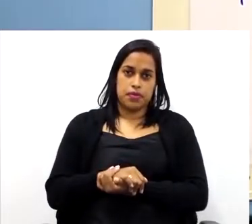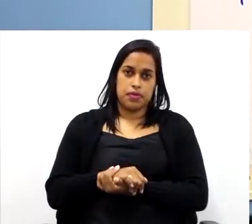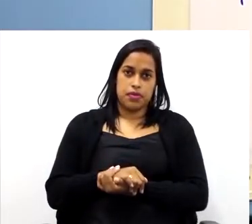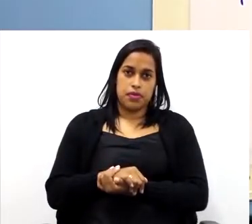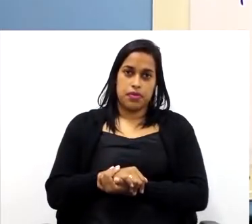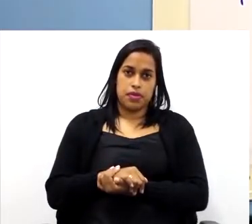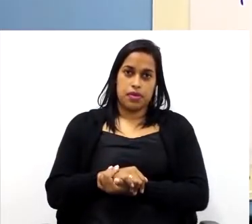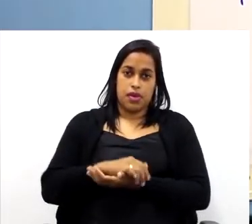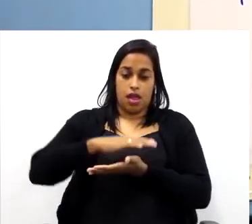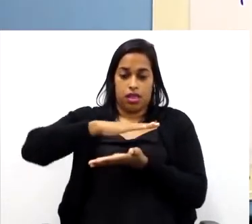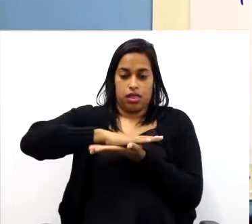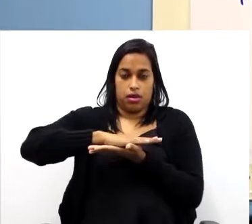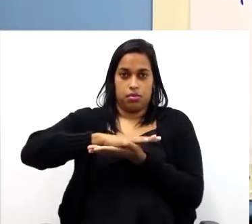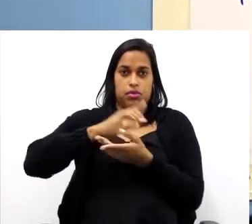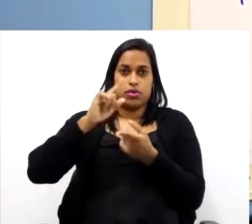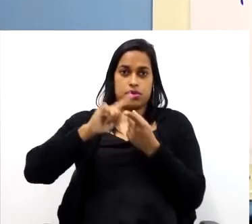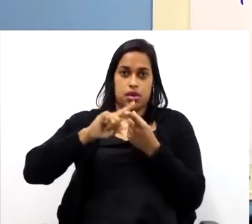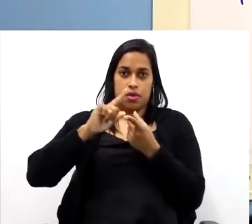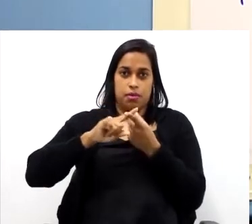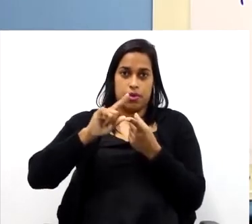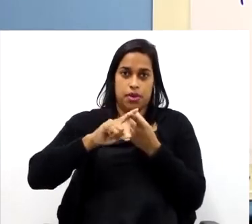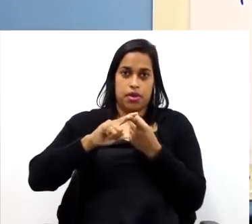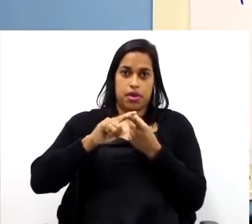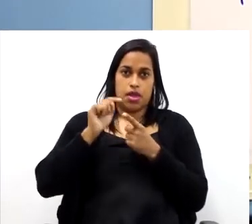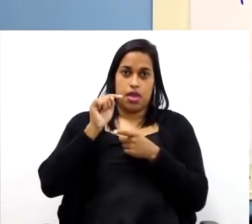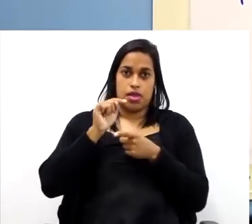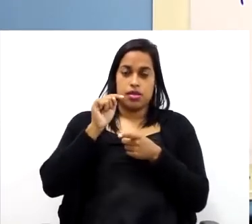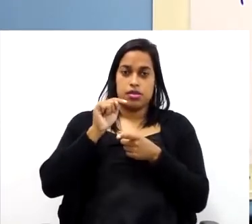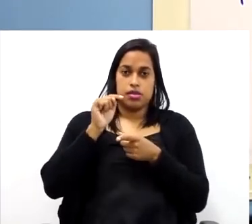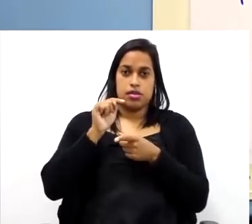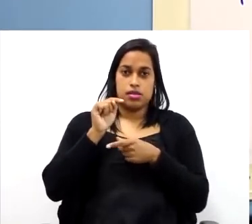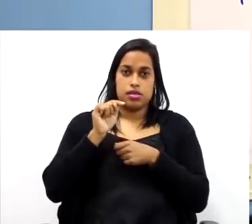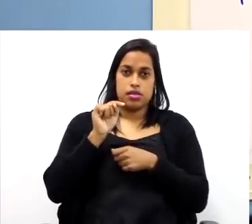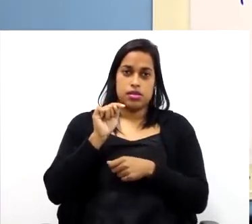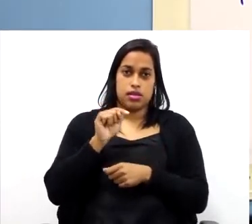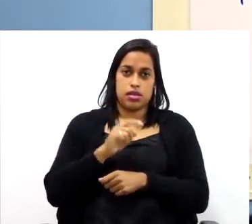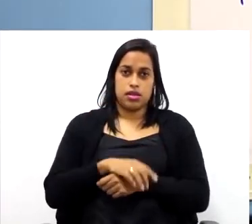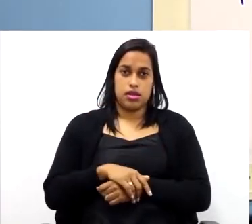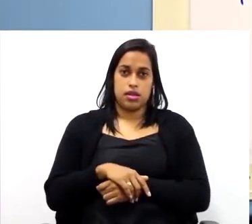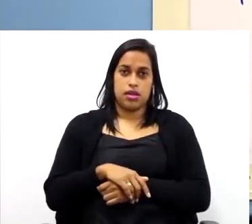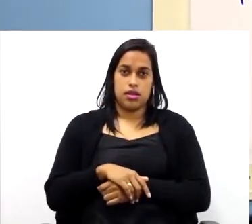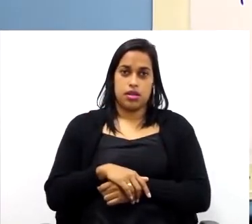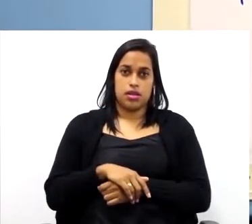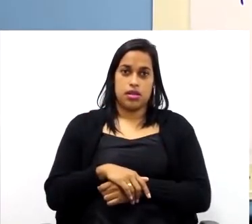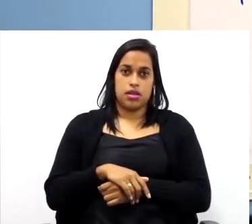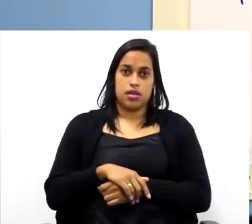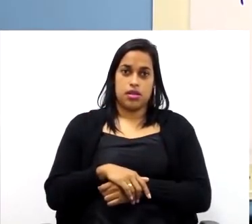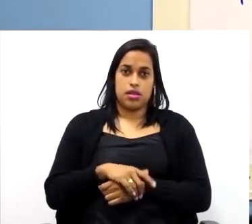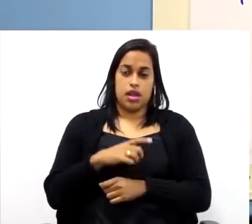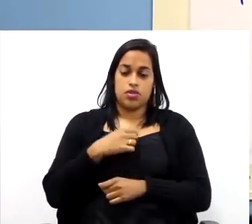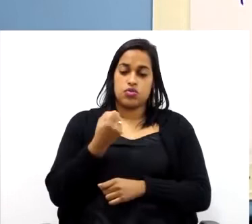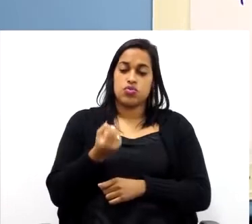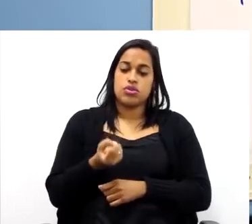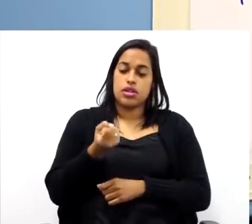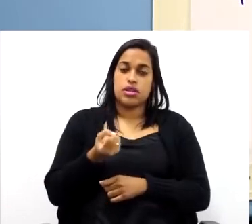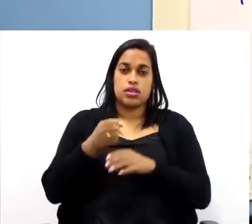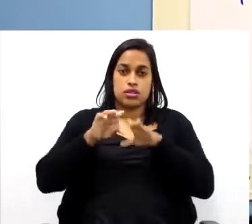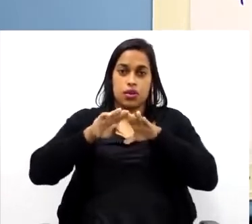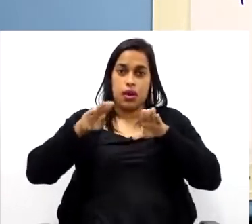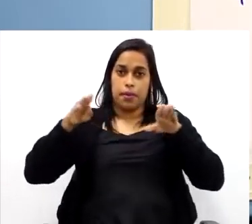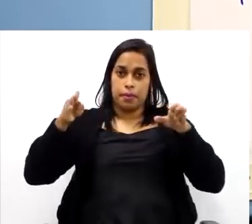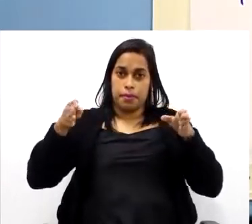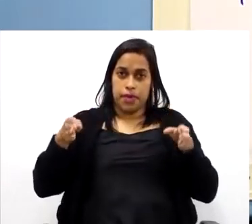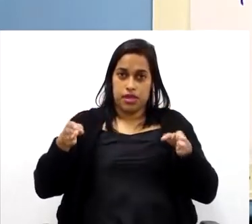Tanto o tampo quanto esse tubo aqui que dá sustentação à mesa, como a